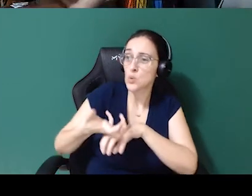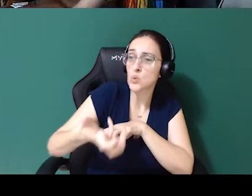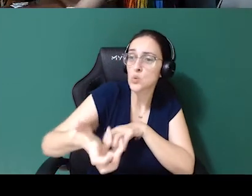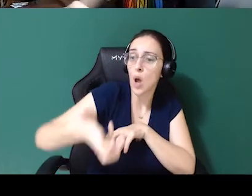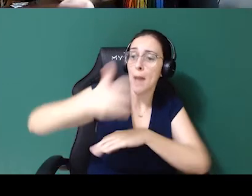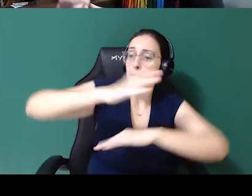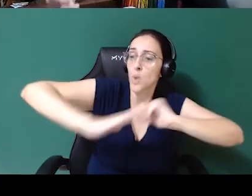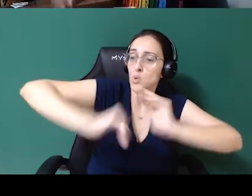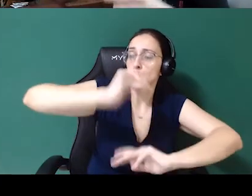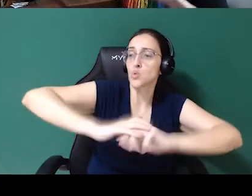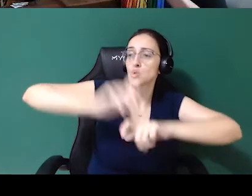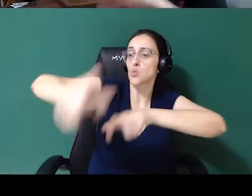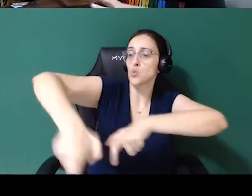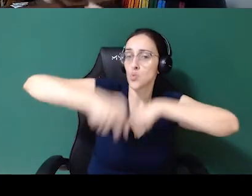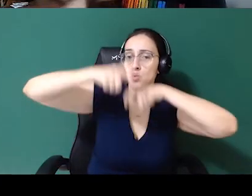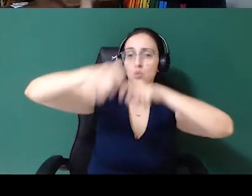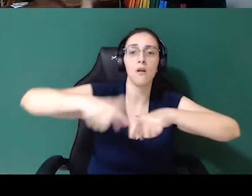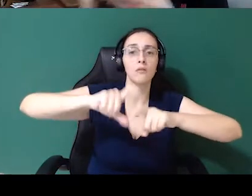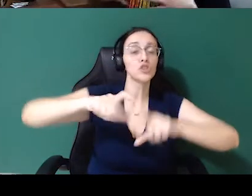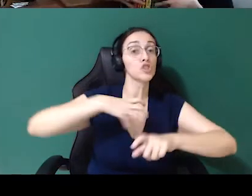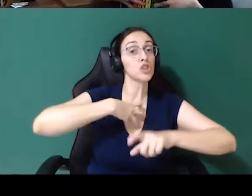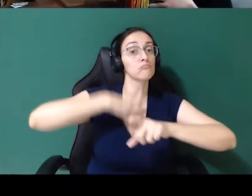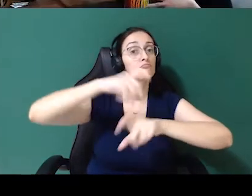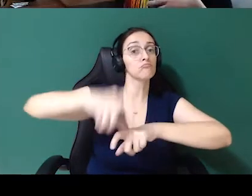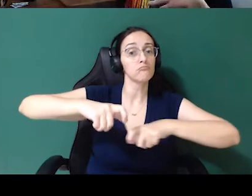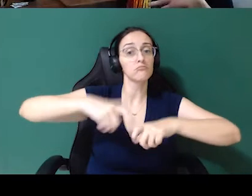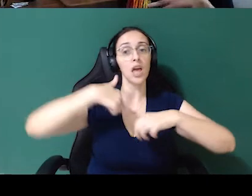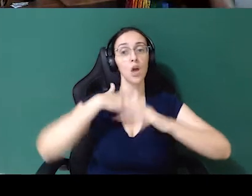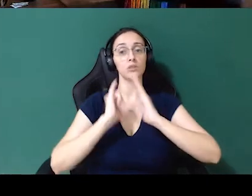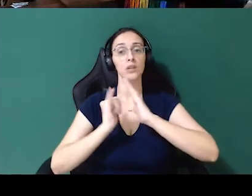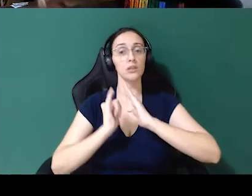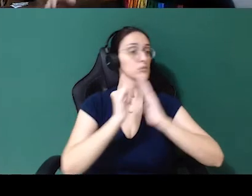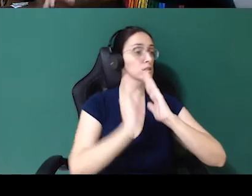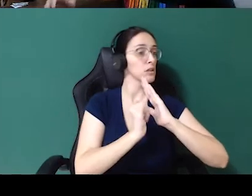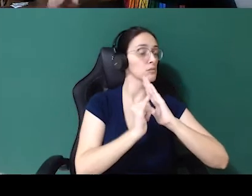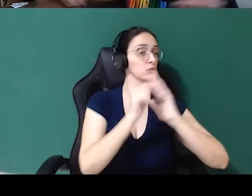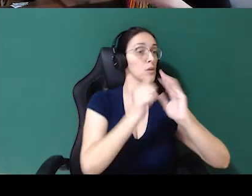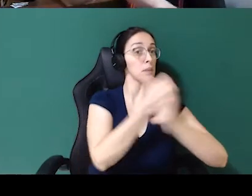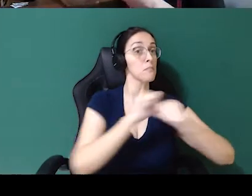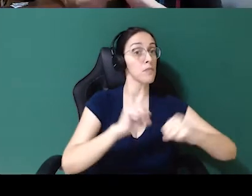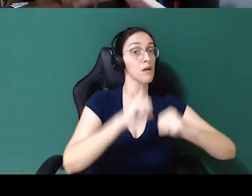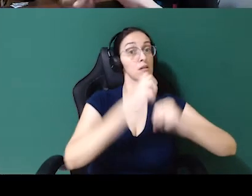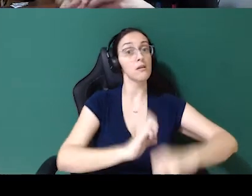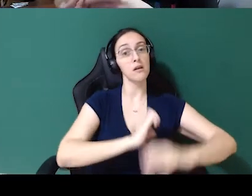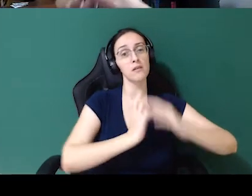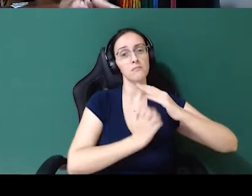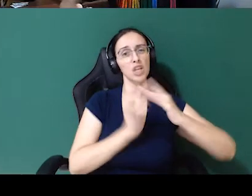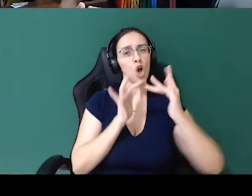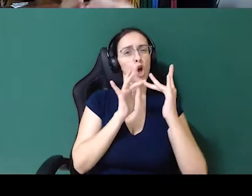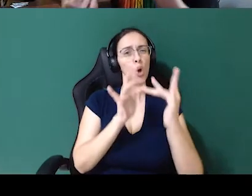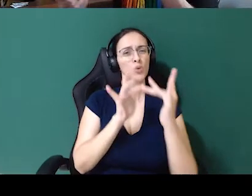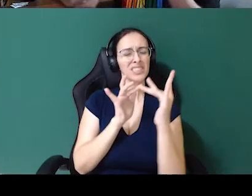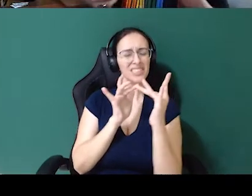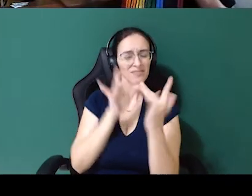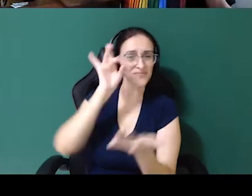produtores rurais, não trabalhava de forma rural. Eu trabalho na startup, outra startup, uma empresa grande, não tinha aquele contato de verdade